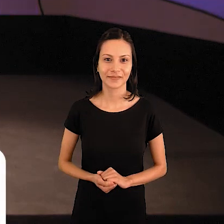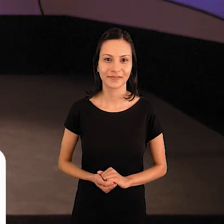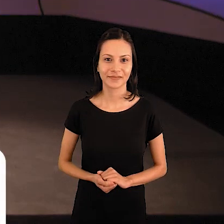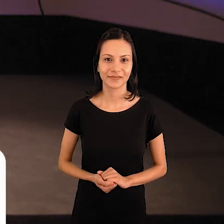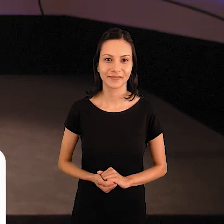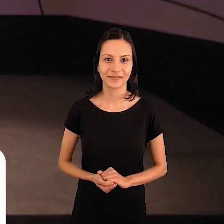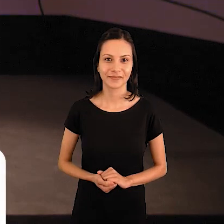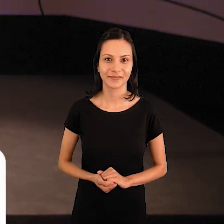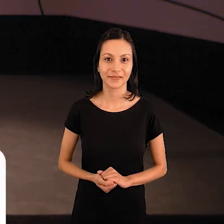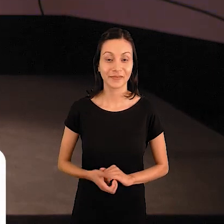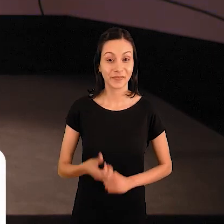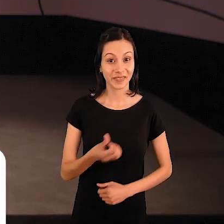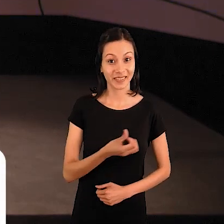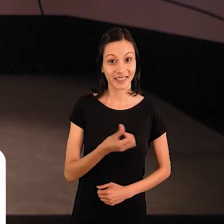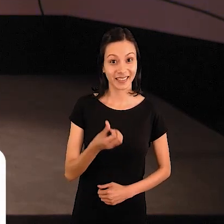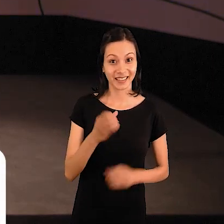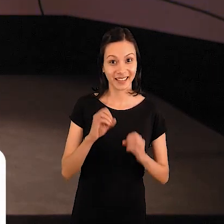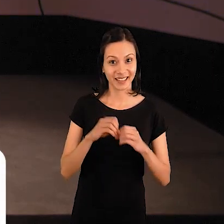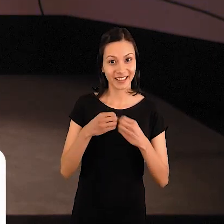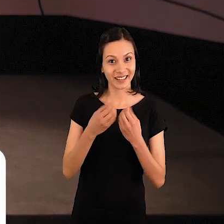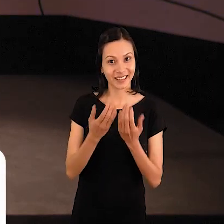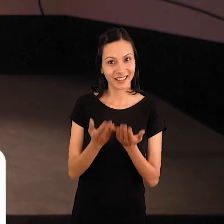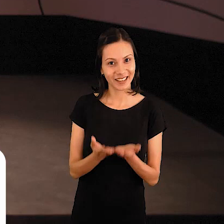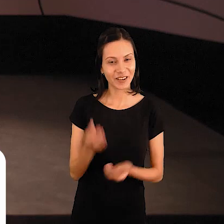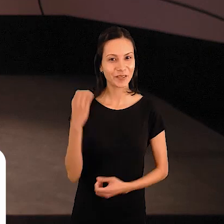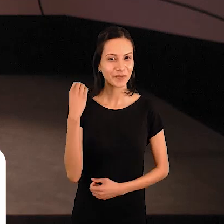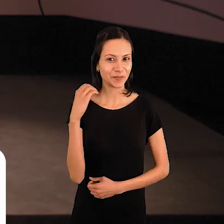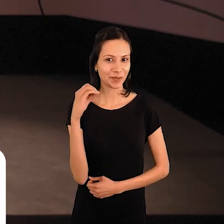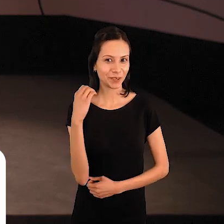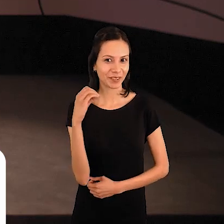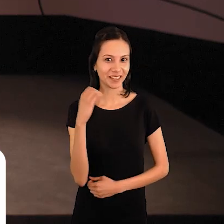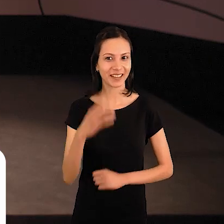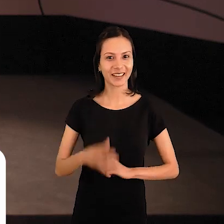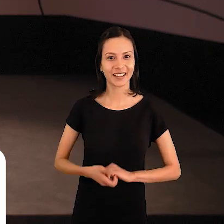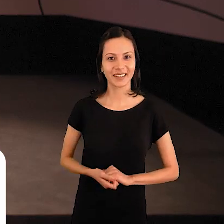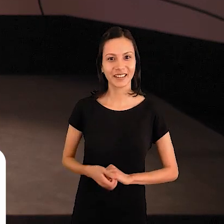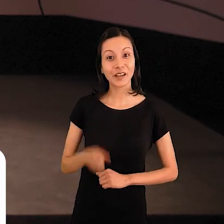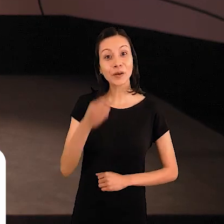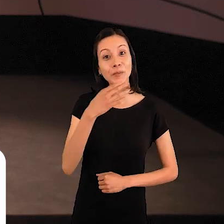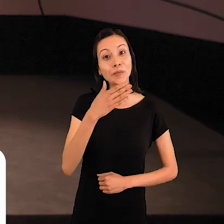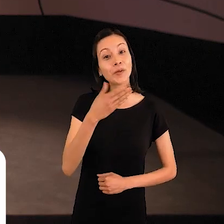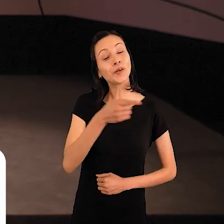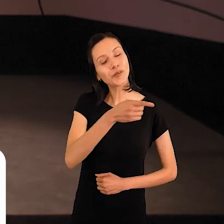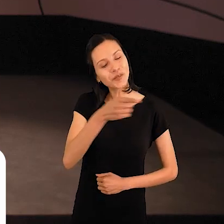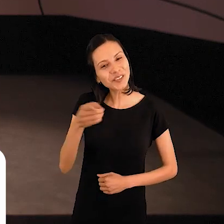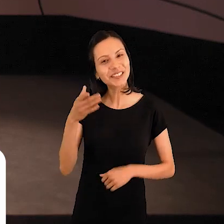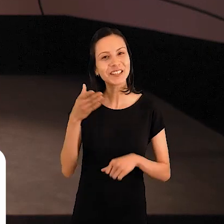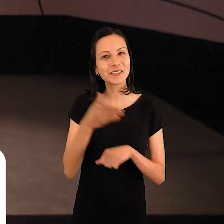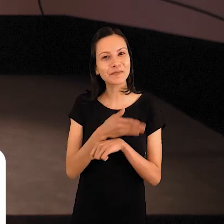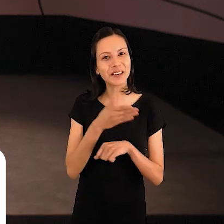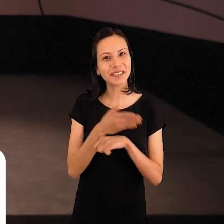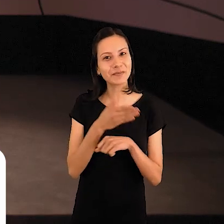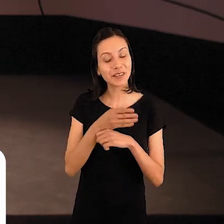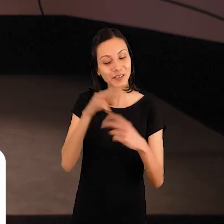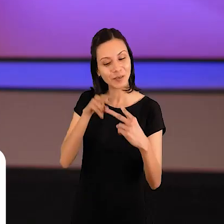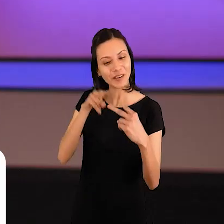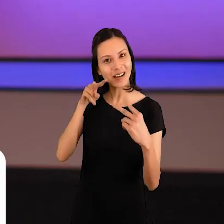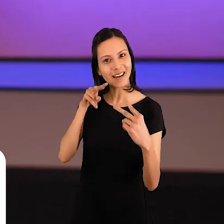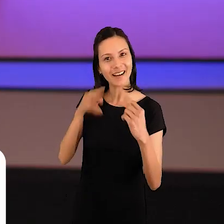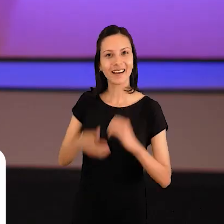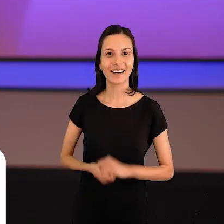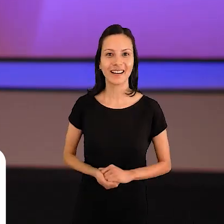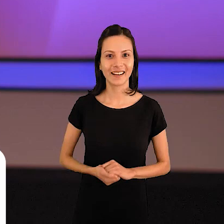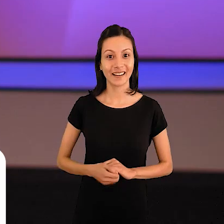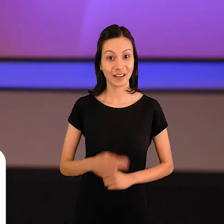Sexta-Gésima, sexta-feira do Livro de Porto Alegre. Que bom que vocês estão aí, do outro lado da nossa janela. Sou Carmen